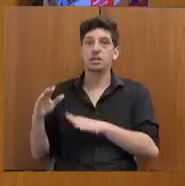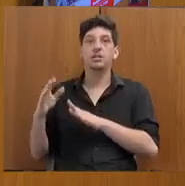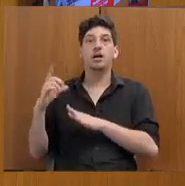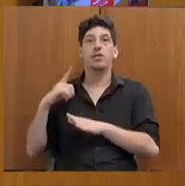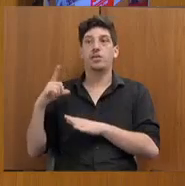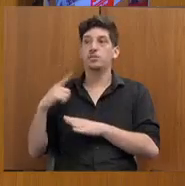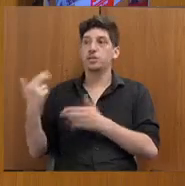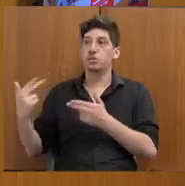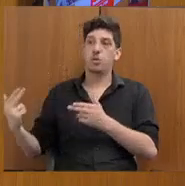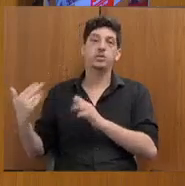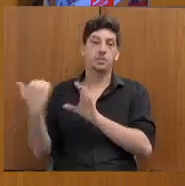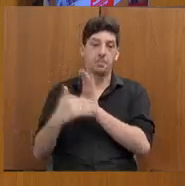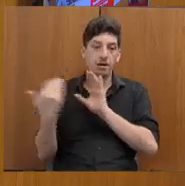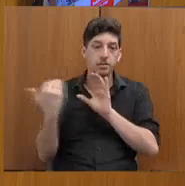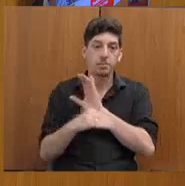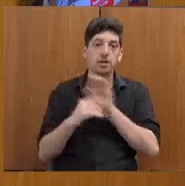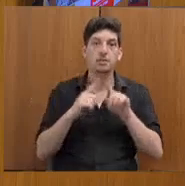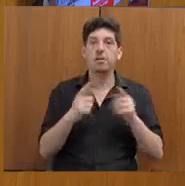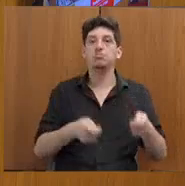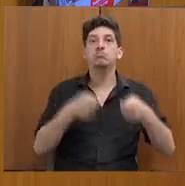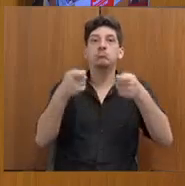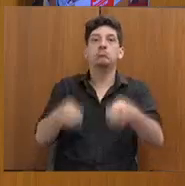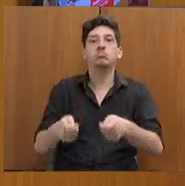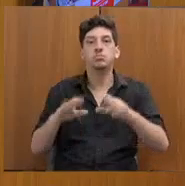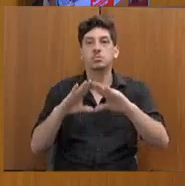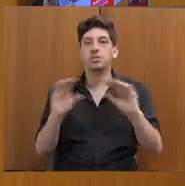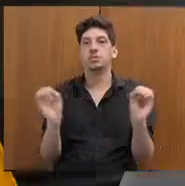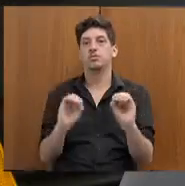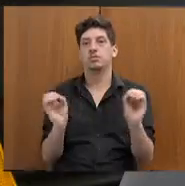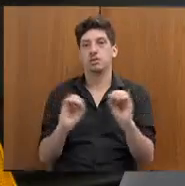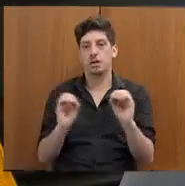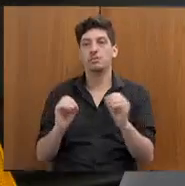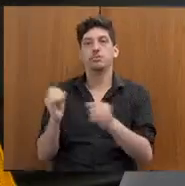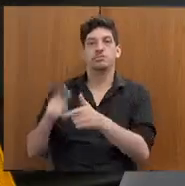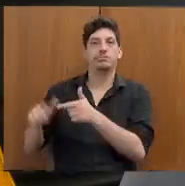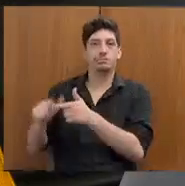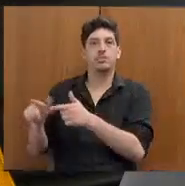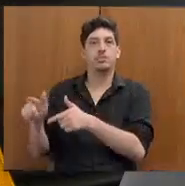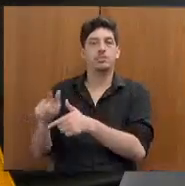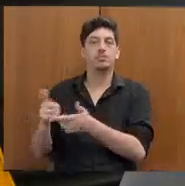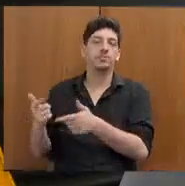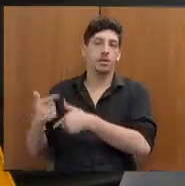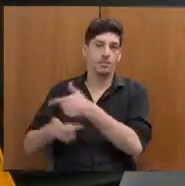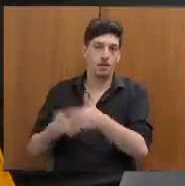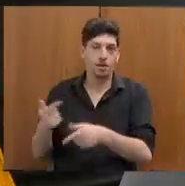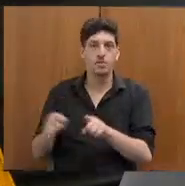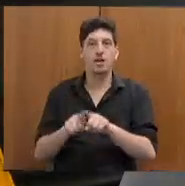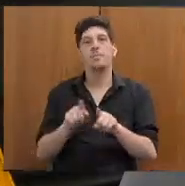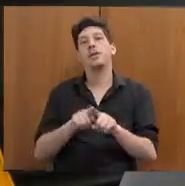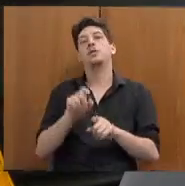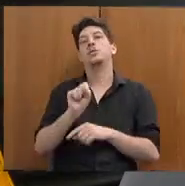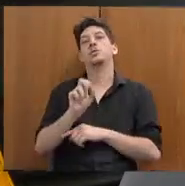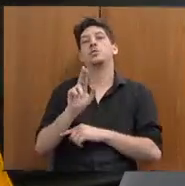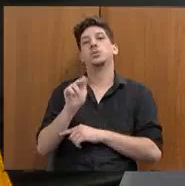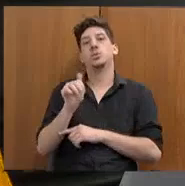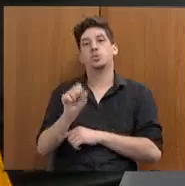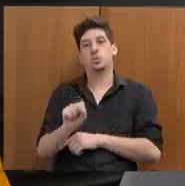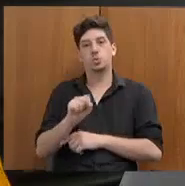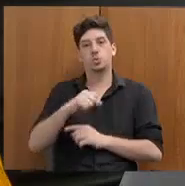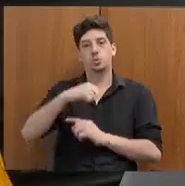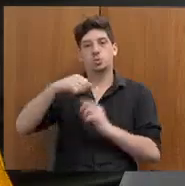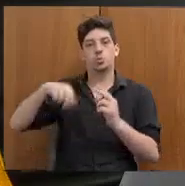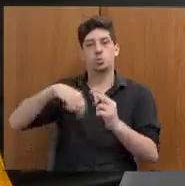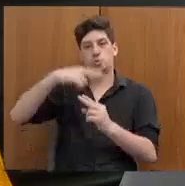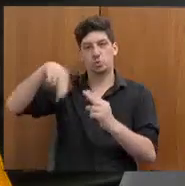fragilizando o trabalho do colegiado, o subfinanciamento do controle social dos SUAS e a criação de atos normativos que